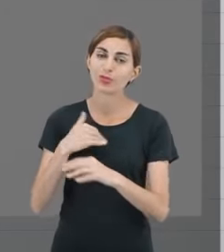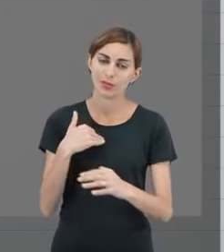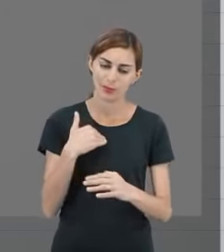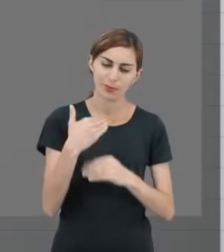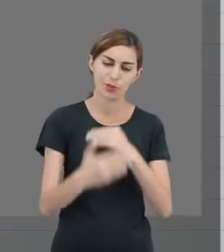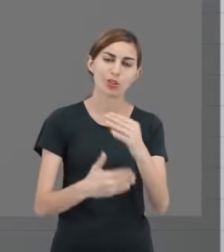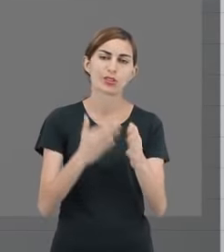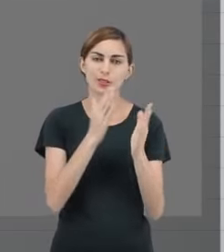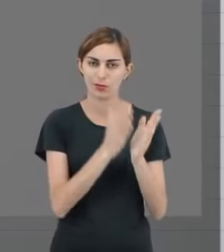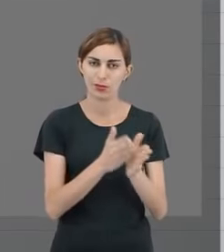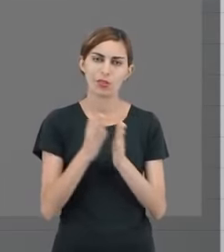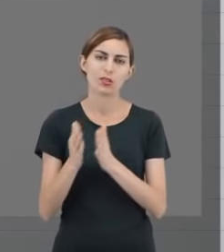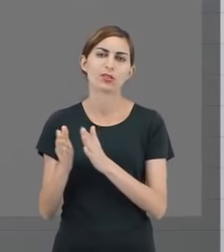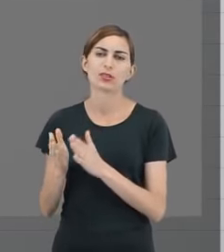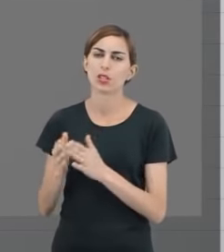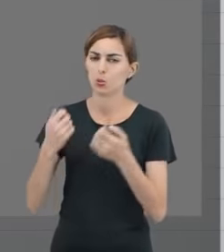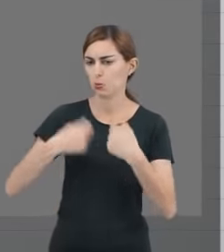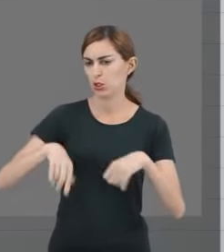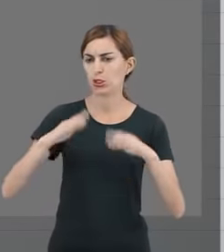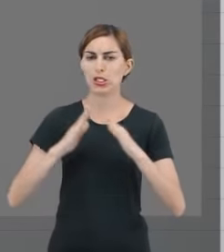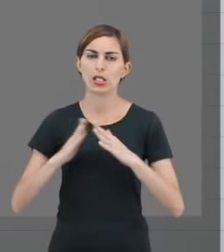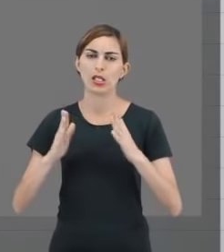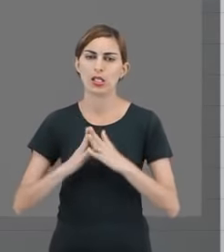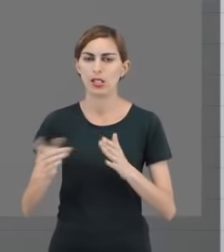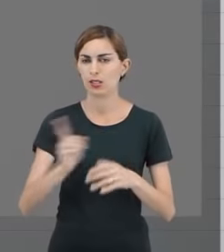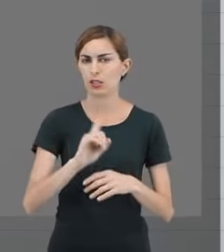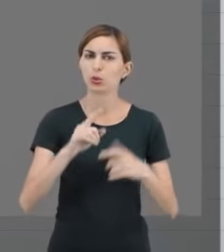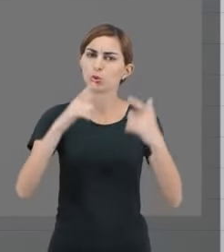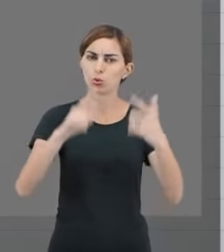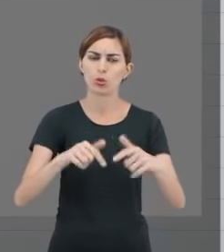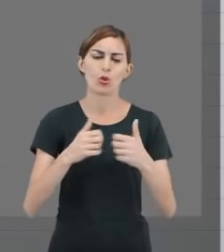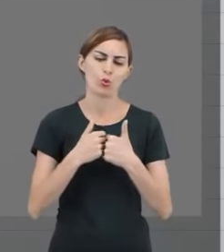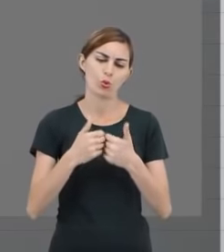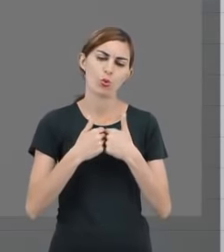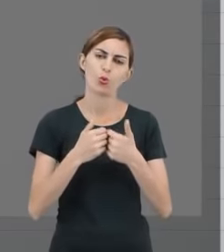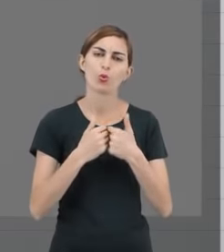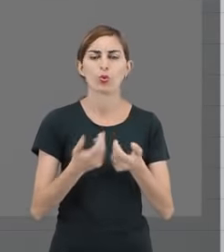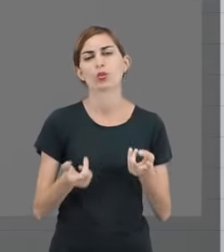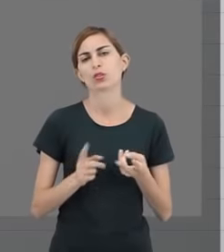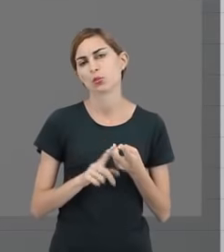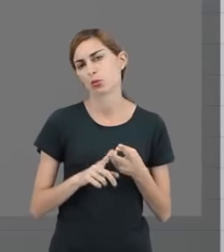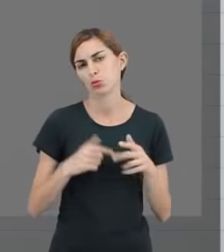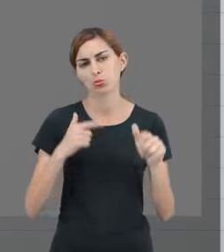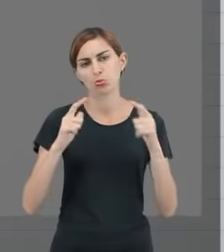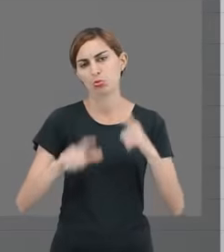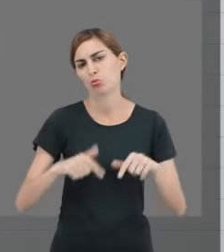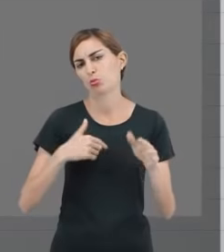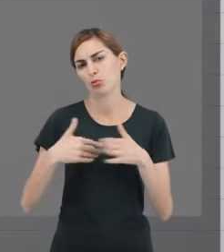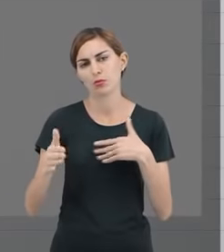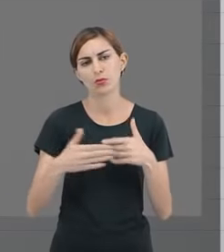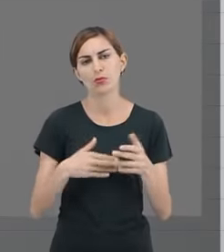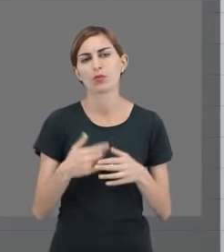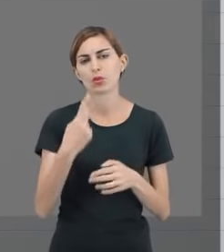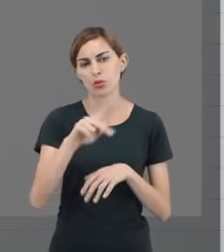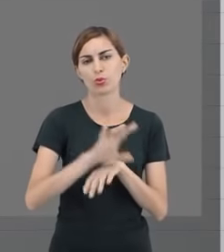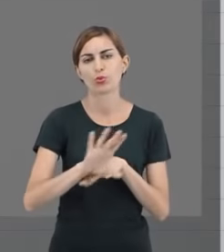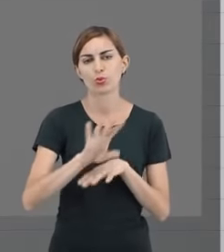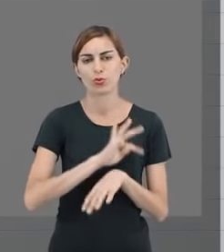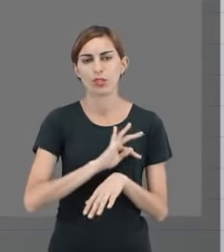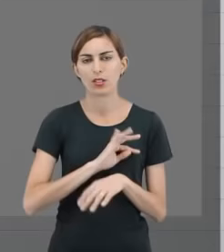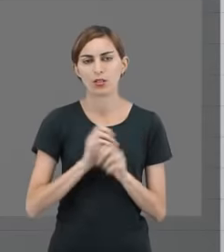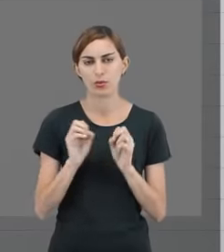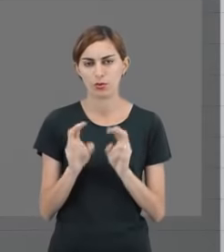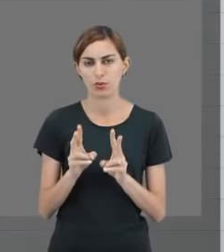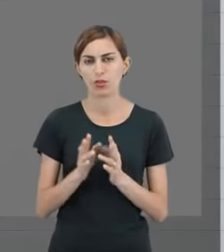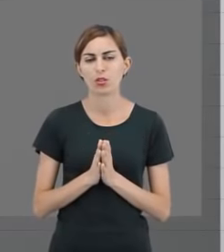processo de organização. Não precisa estar em casa. Onde você estiver, até no ônibus, você pode estudar para o seu curso técnico. Ok?